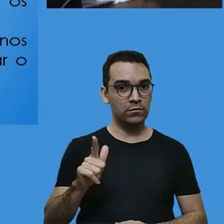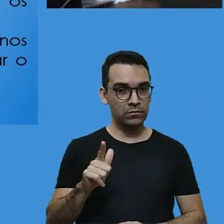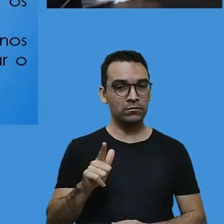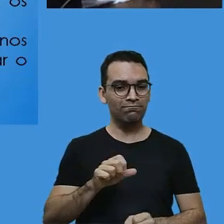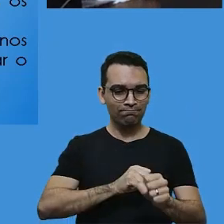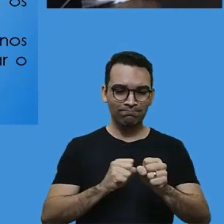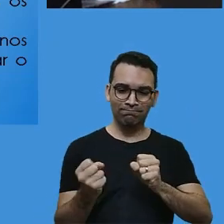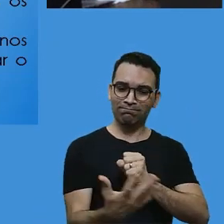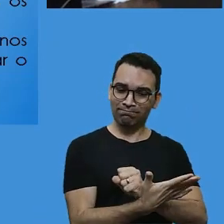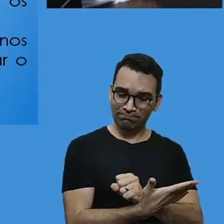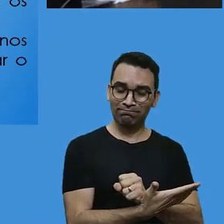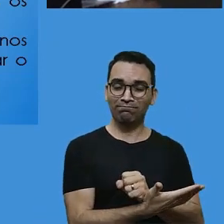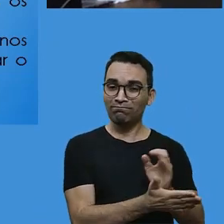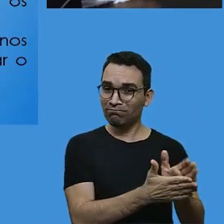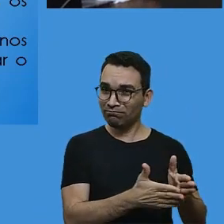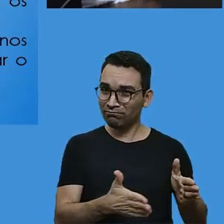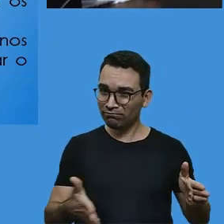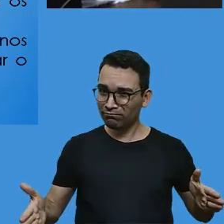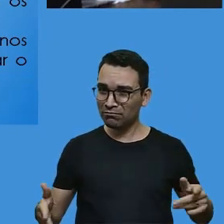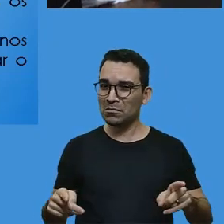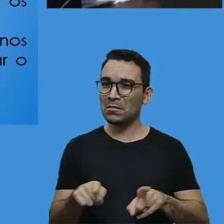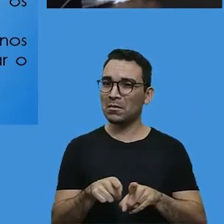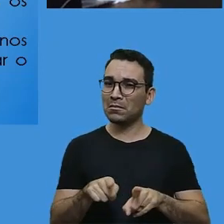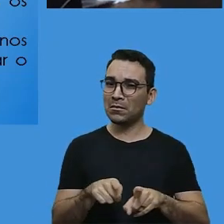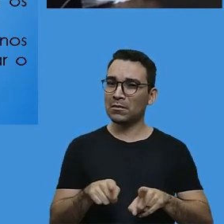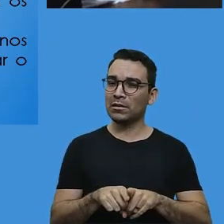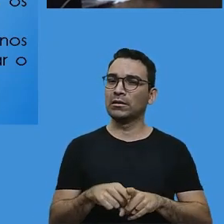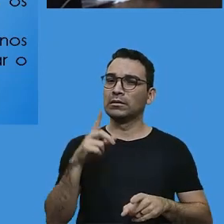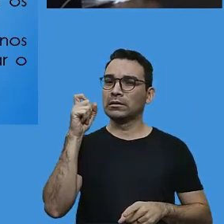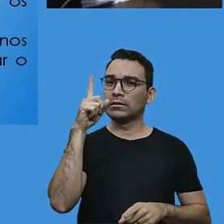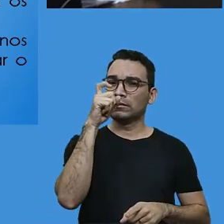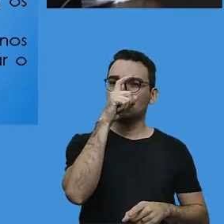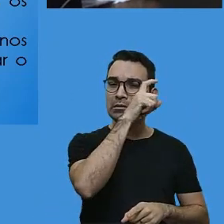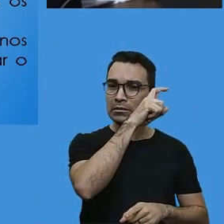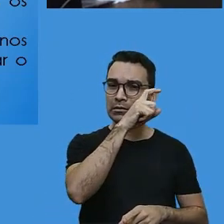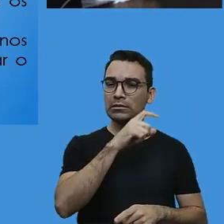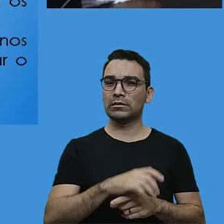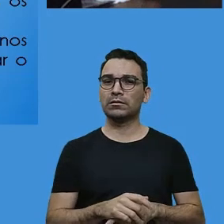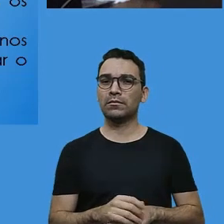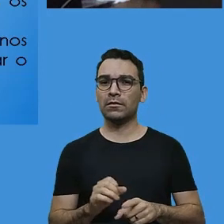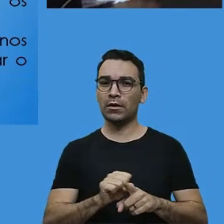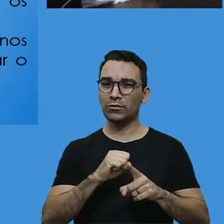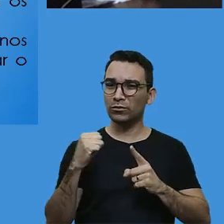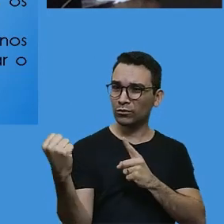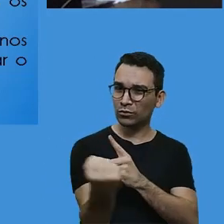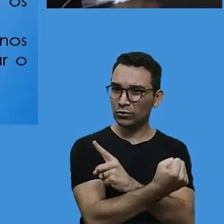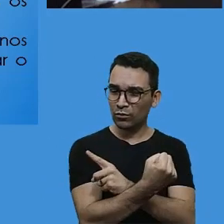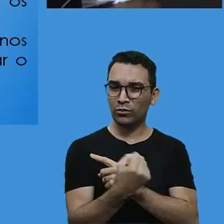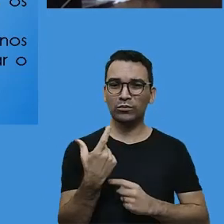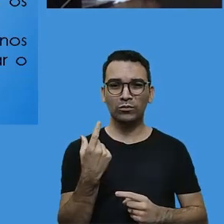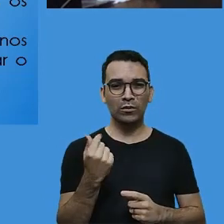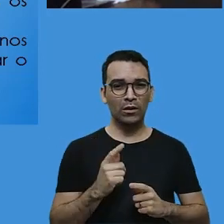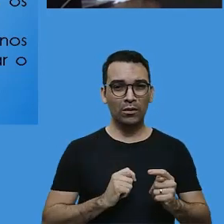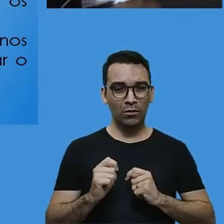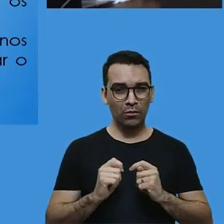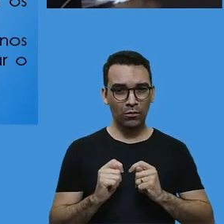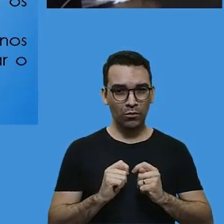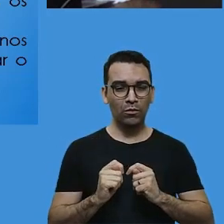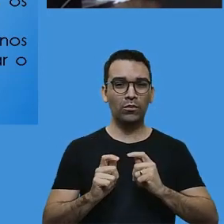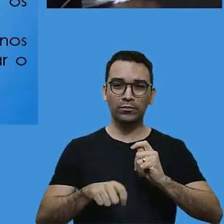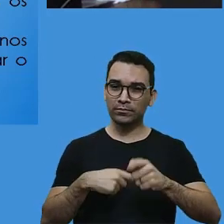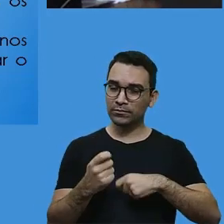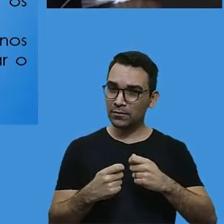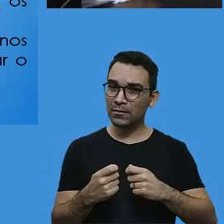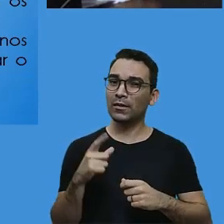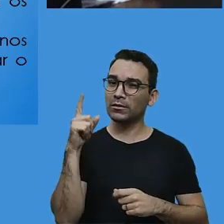com as dificuldades socioeconômicas de acesso e interação, fizeram com que essa priorização surgisse em atendimento ao